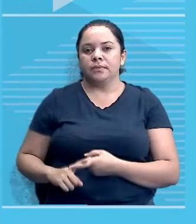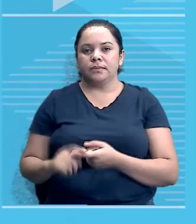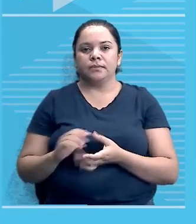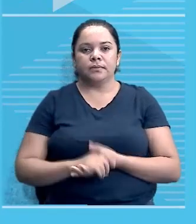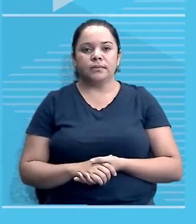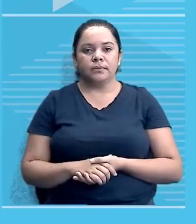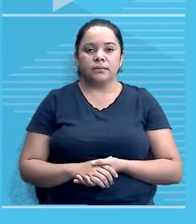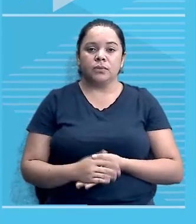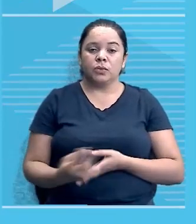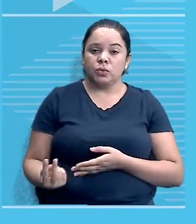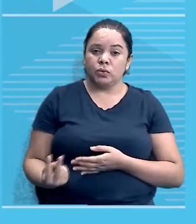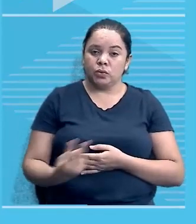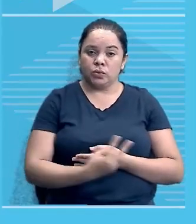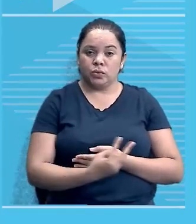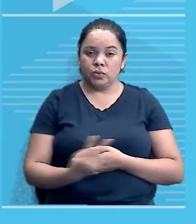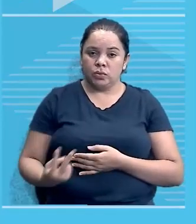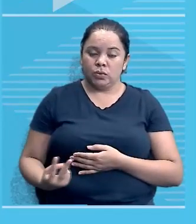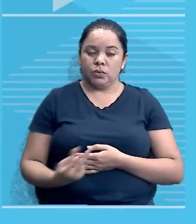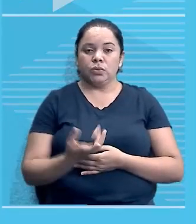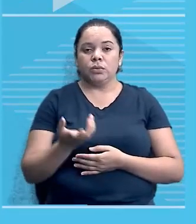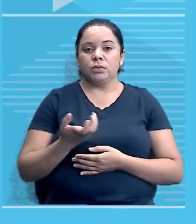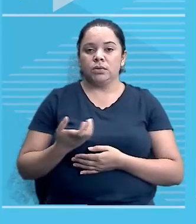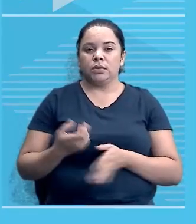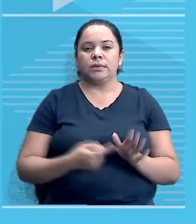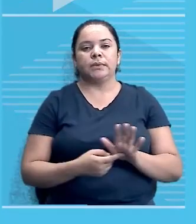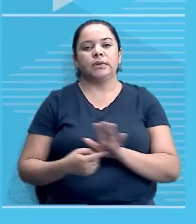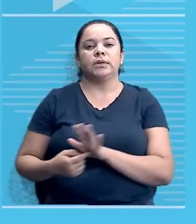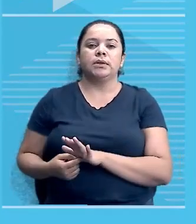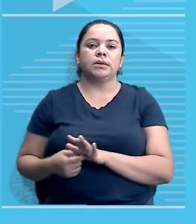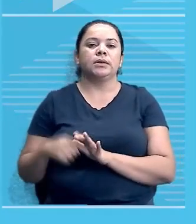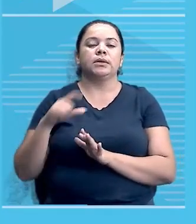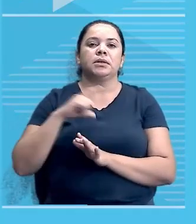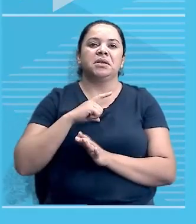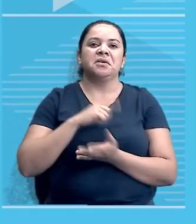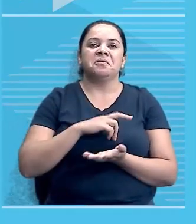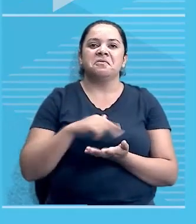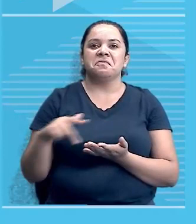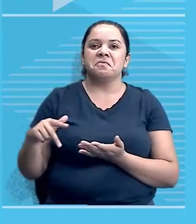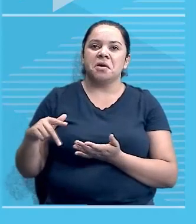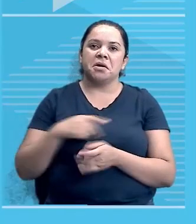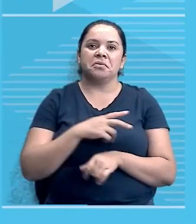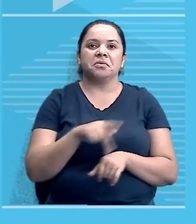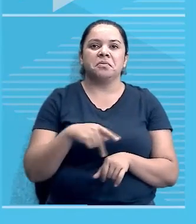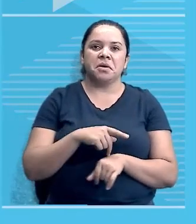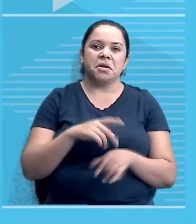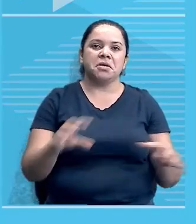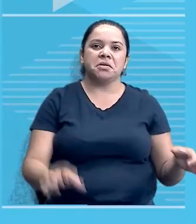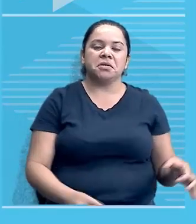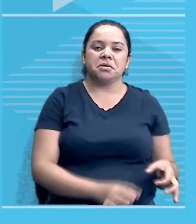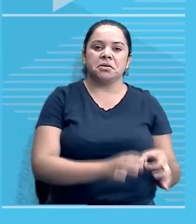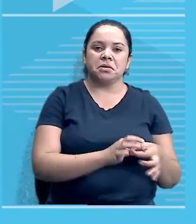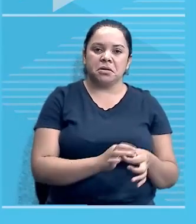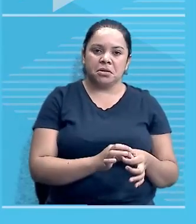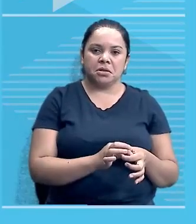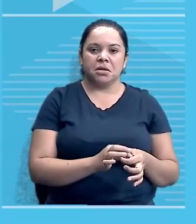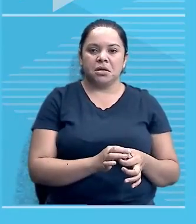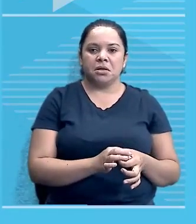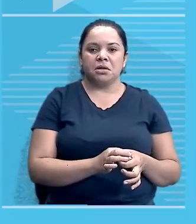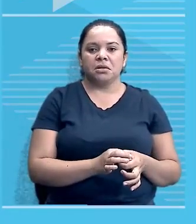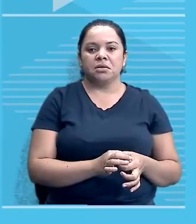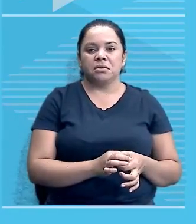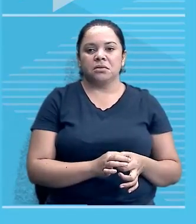querem divulgar que tem tantas nações alinhadas a elas e tal, seguindo as suas orientações.